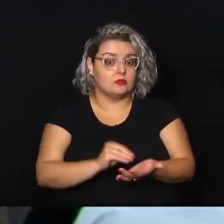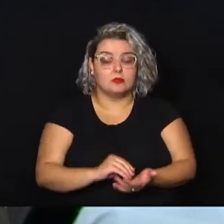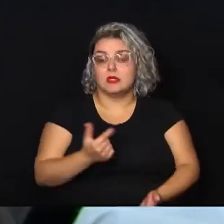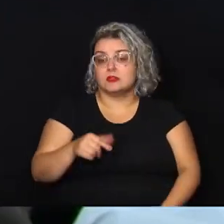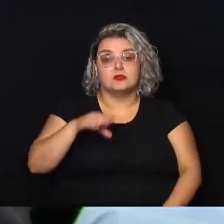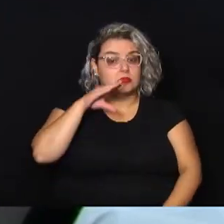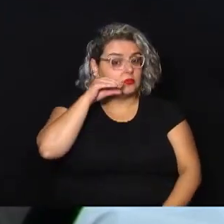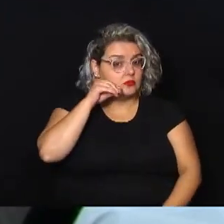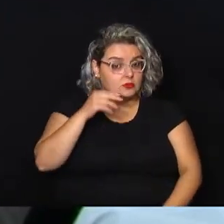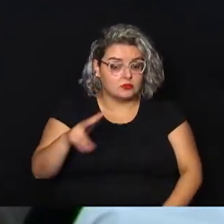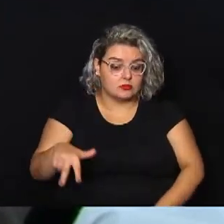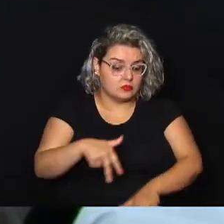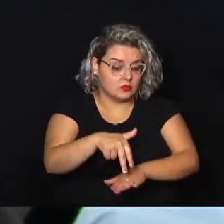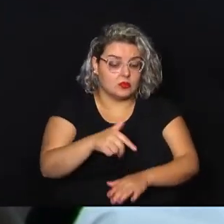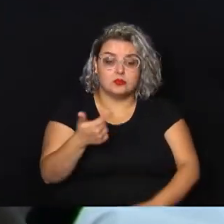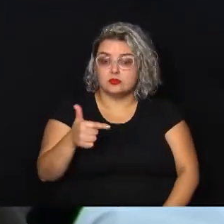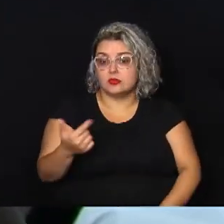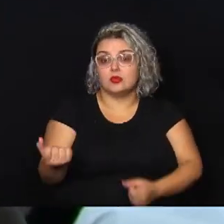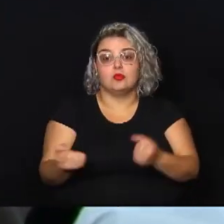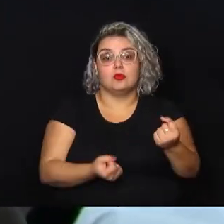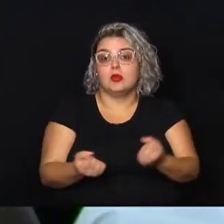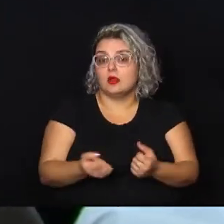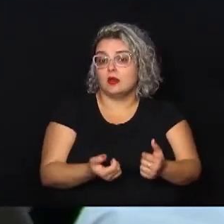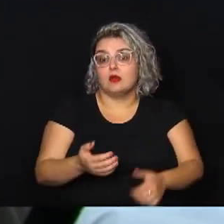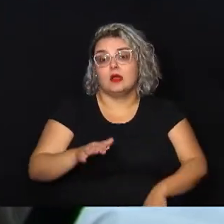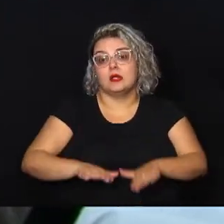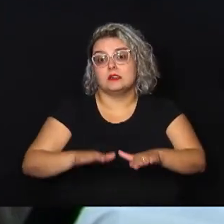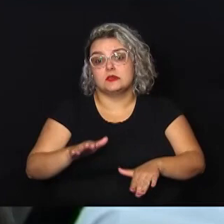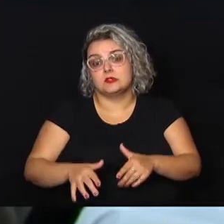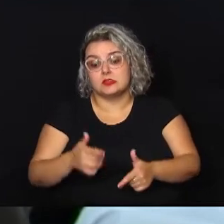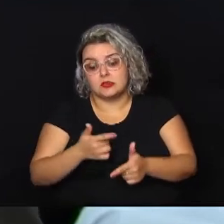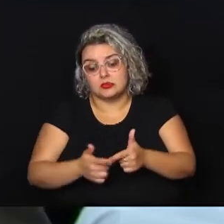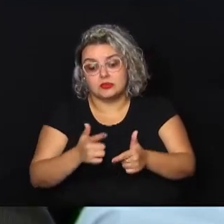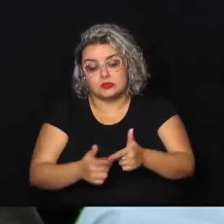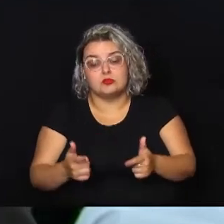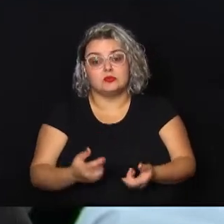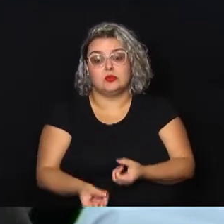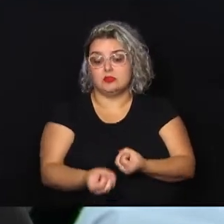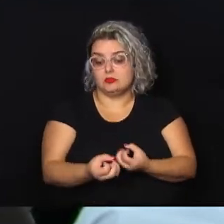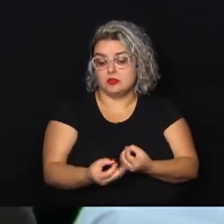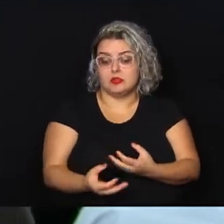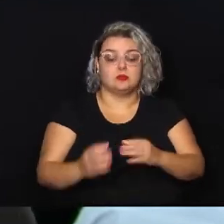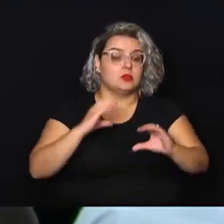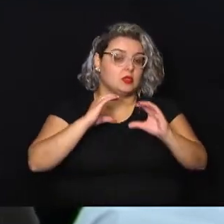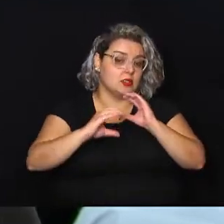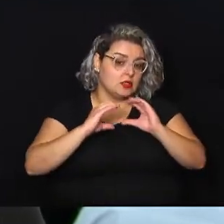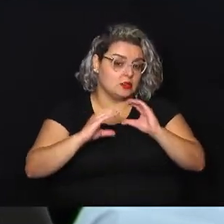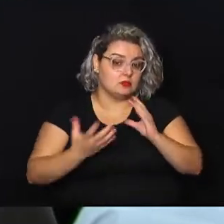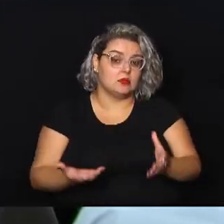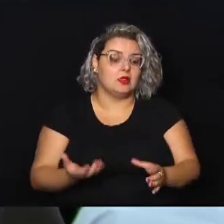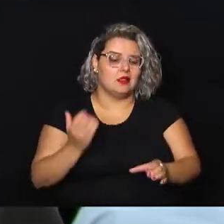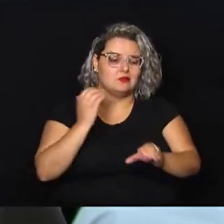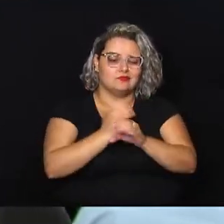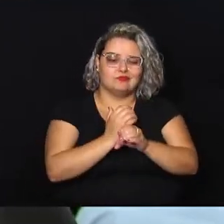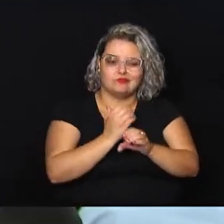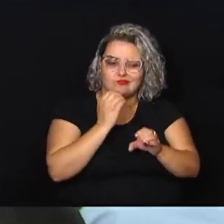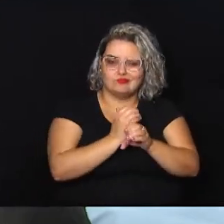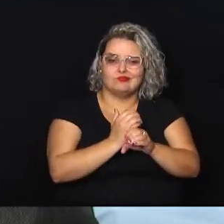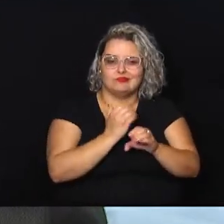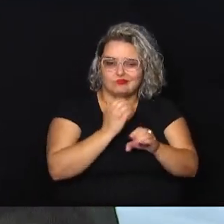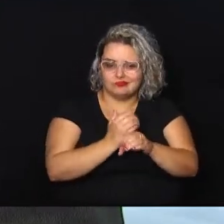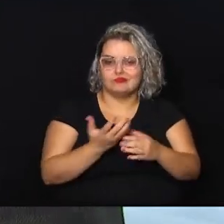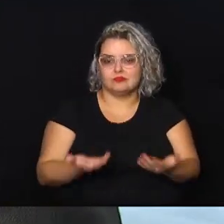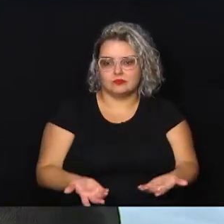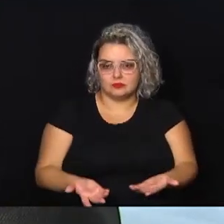às vezes não tem um carro, às vezes o problema da informatização, da comunicação entre as unidades, ele era deficitário.